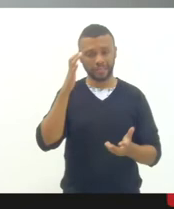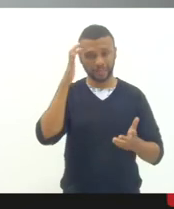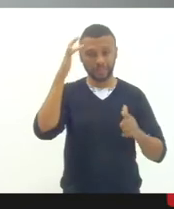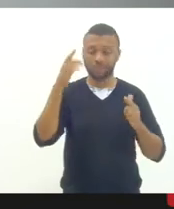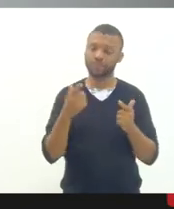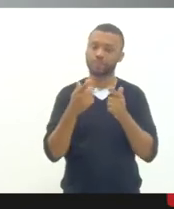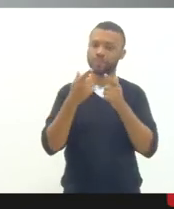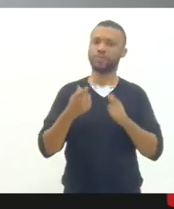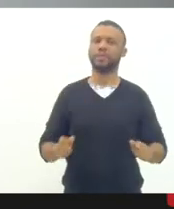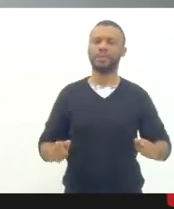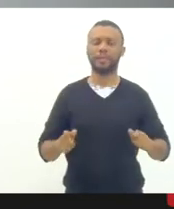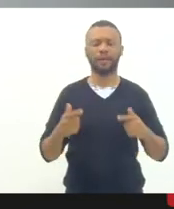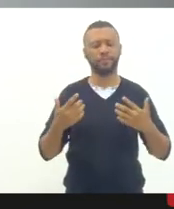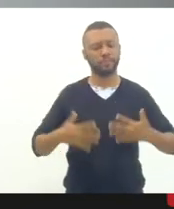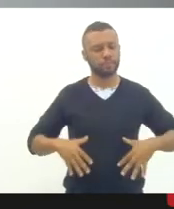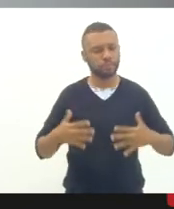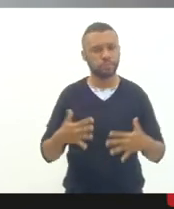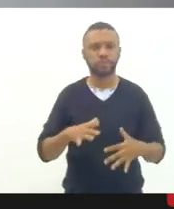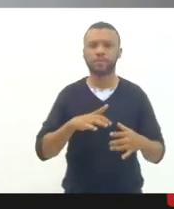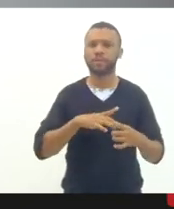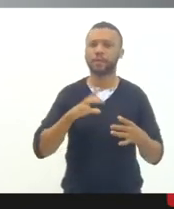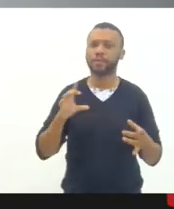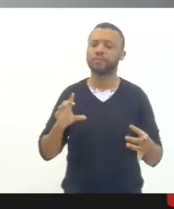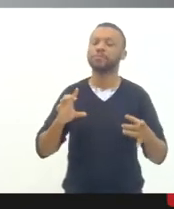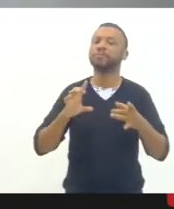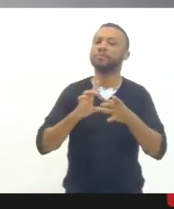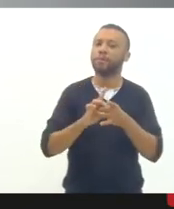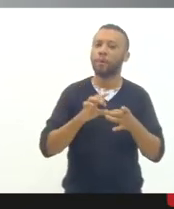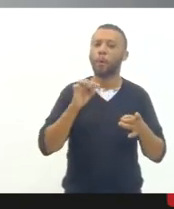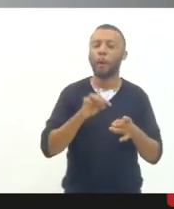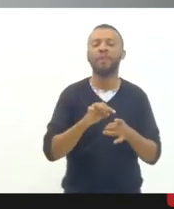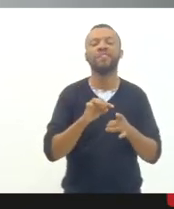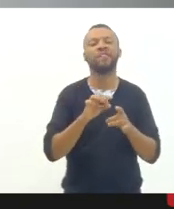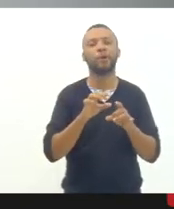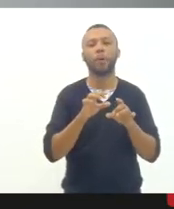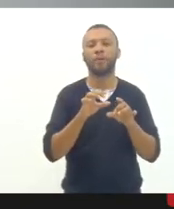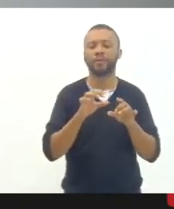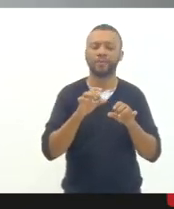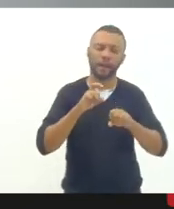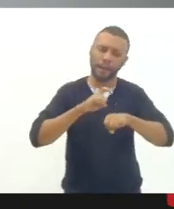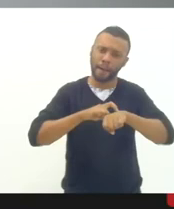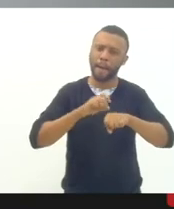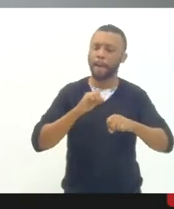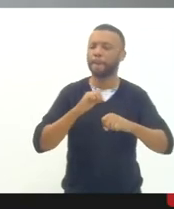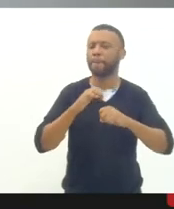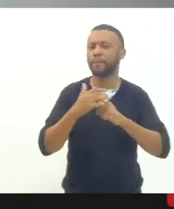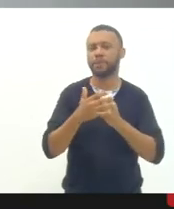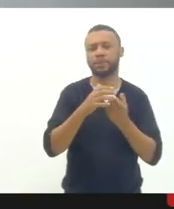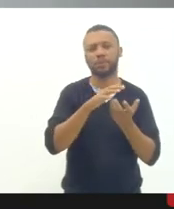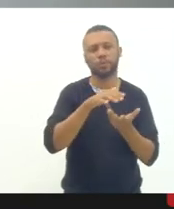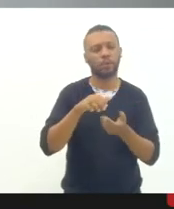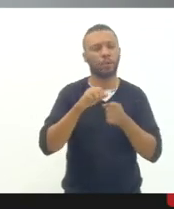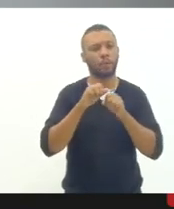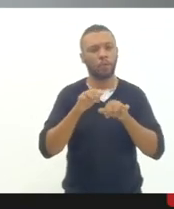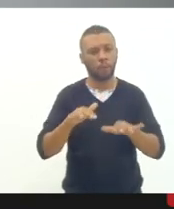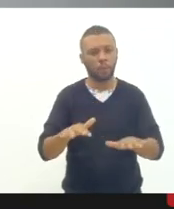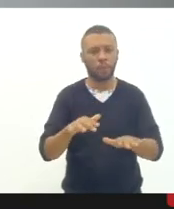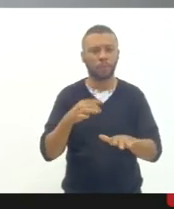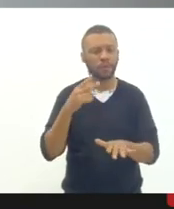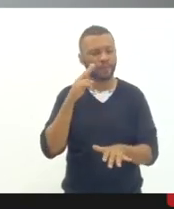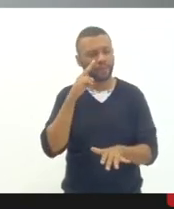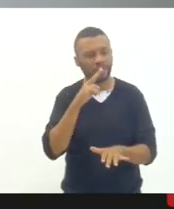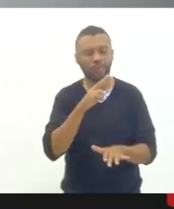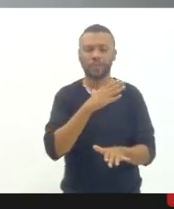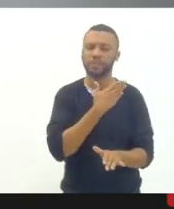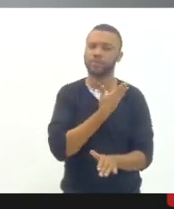isso está relacionado com a pandemia de covid-19 obviamente em que a gente viu uma situação de exclusão